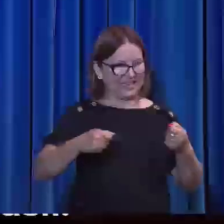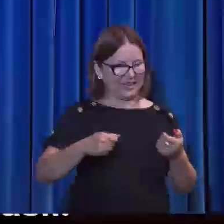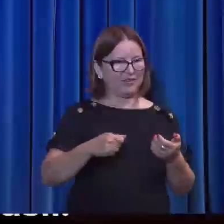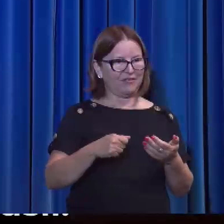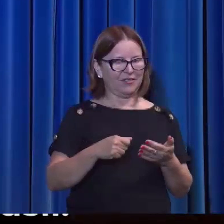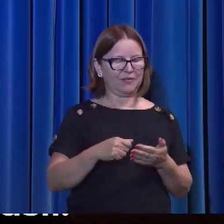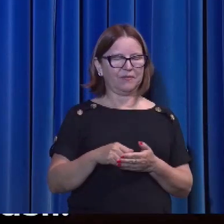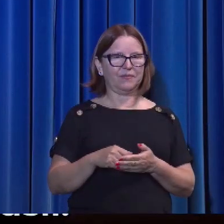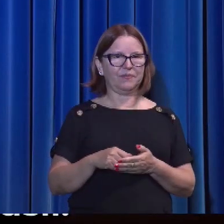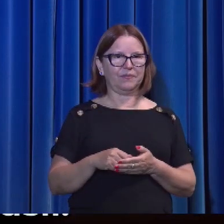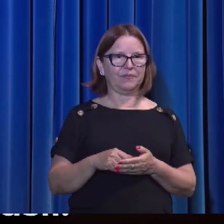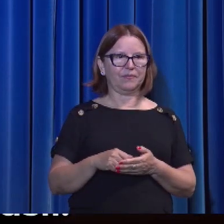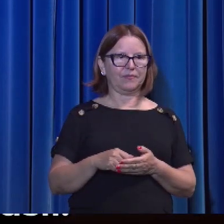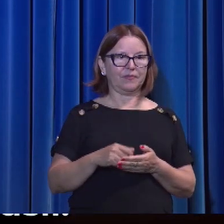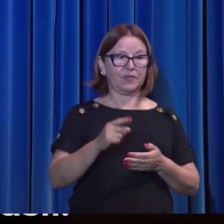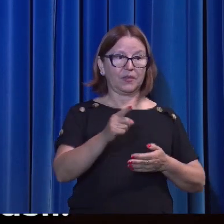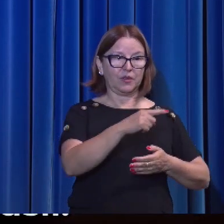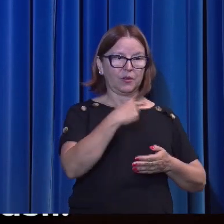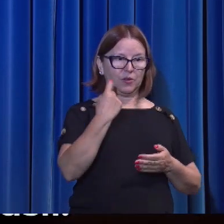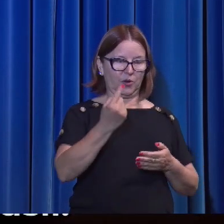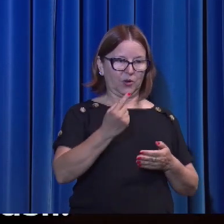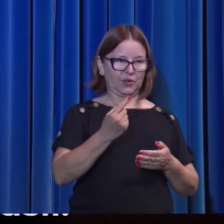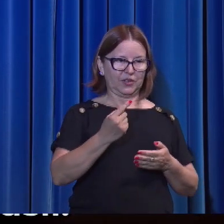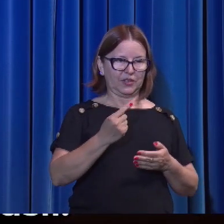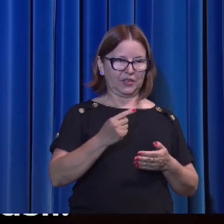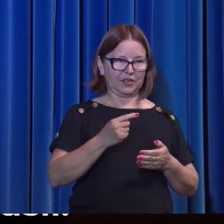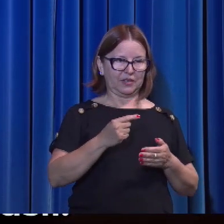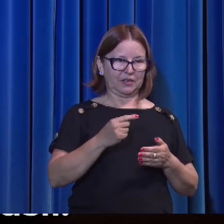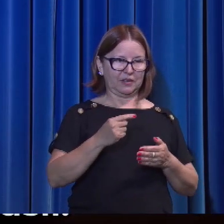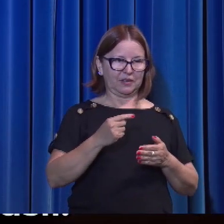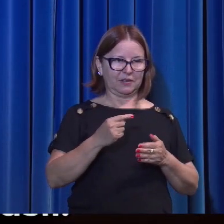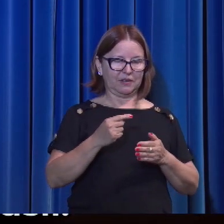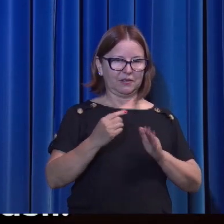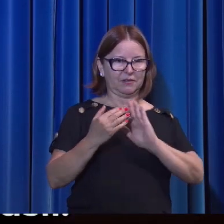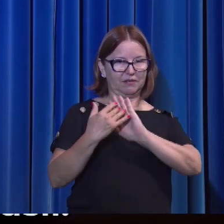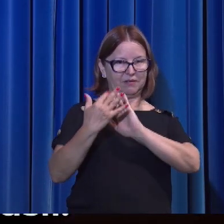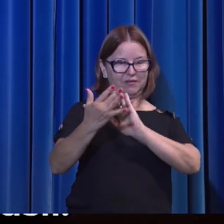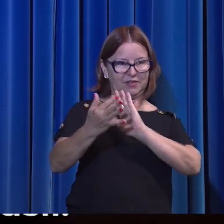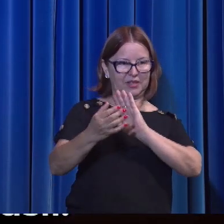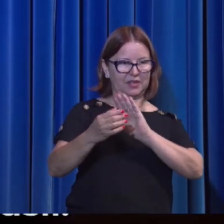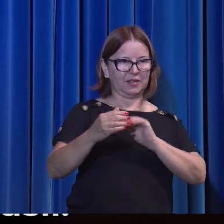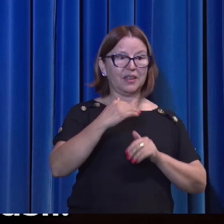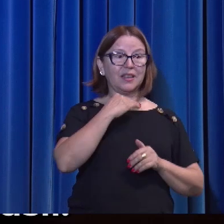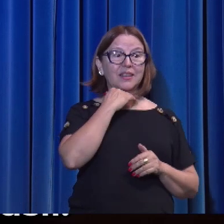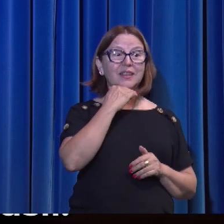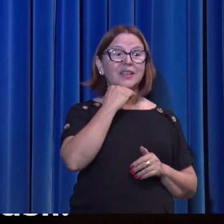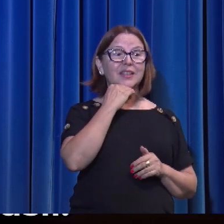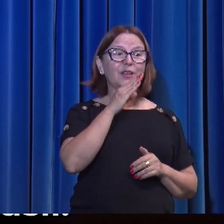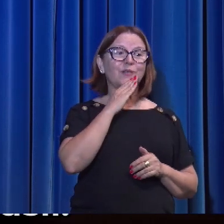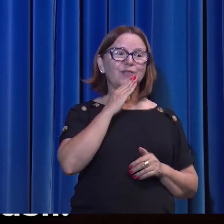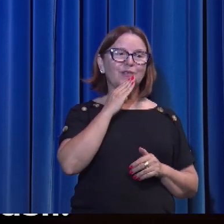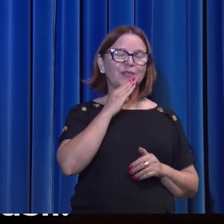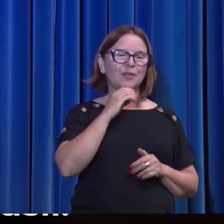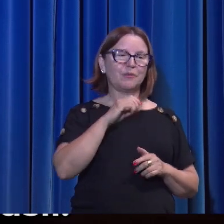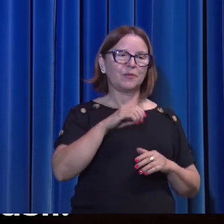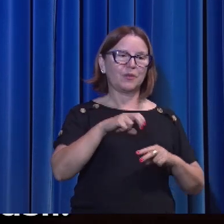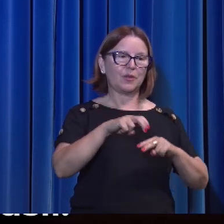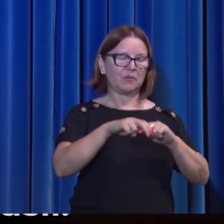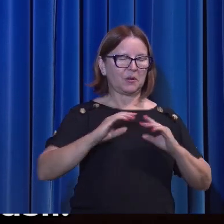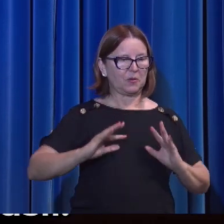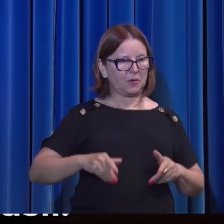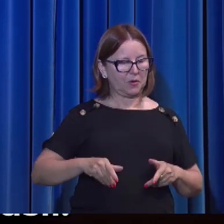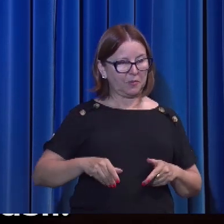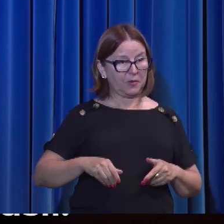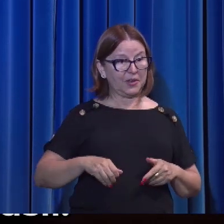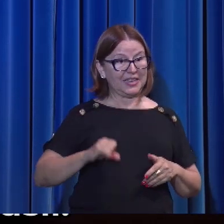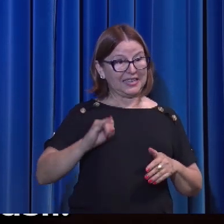Assim que nós, daqui por diante, a ninguém conhecemos segundo a carne, e se antes conhecemos